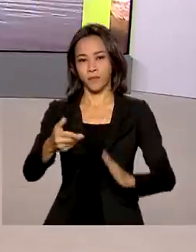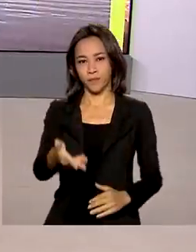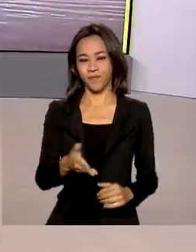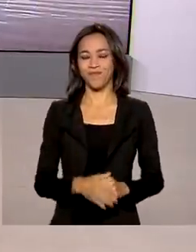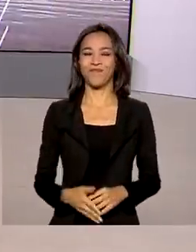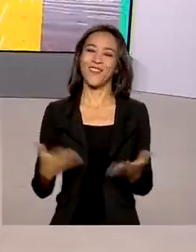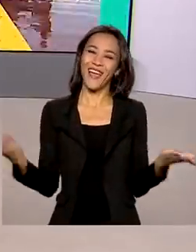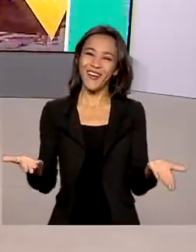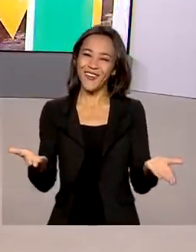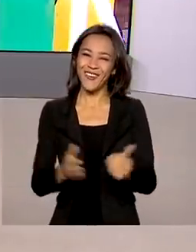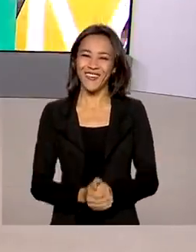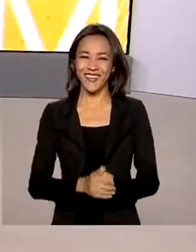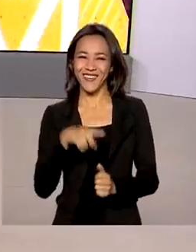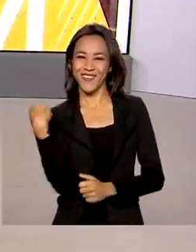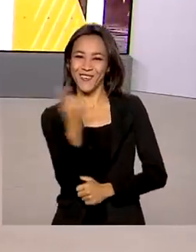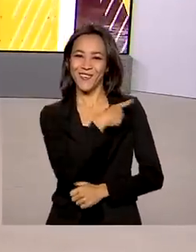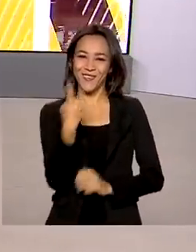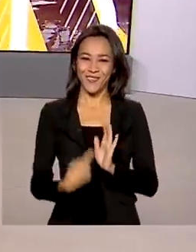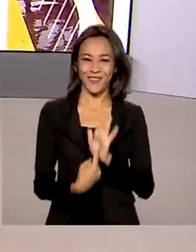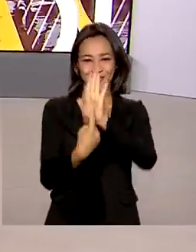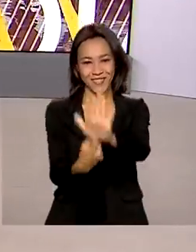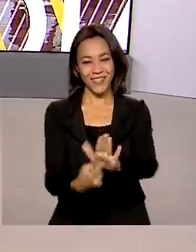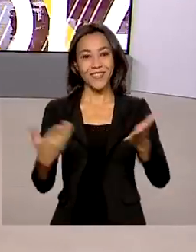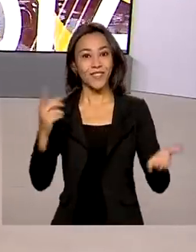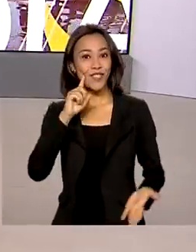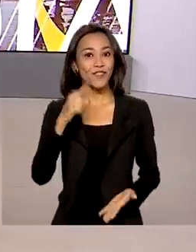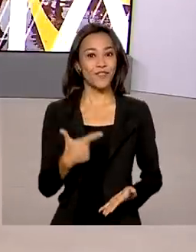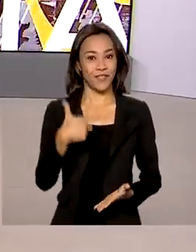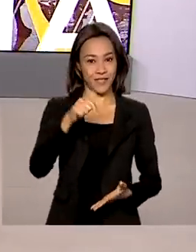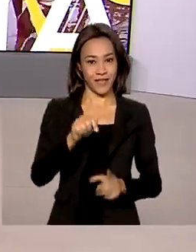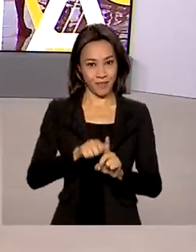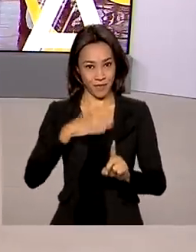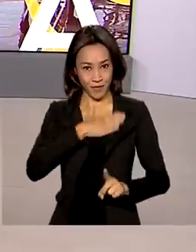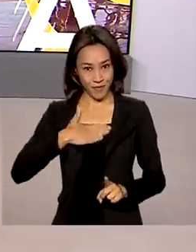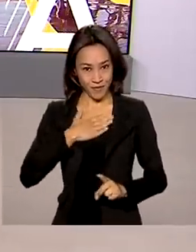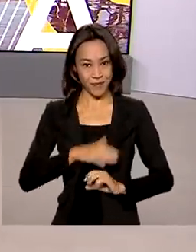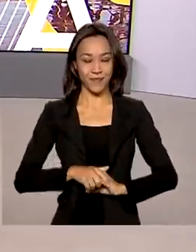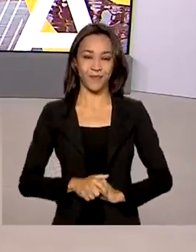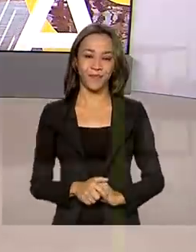É a partir de agora, na edição desta sexta-feira, 27 de agosto.